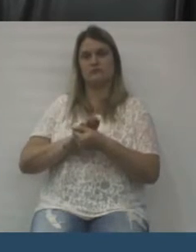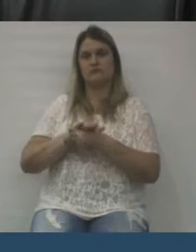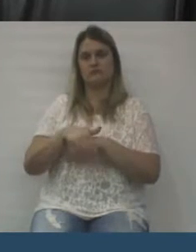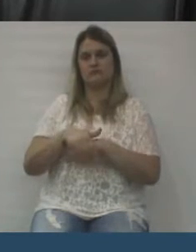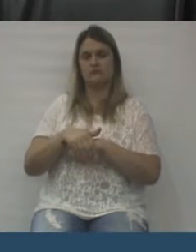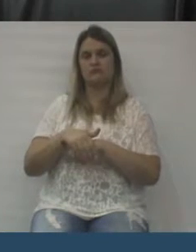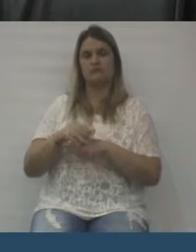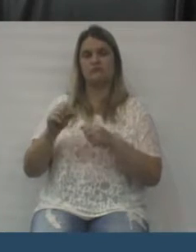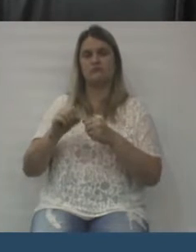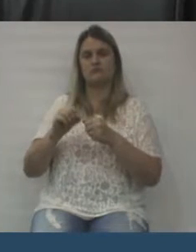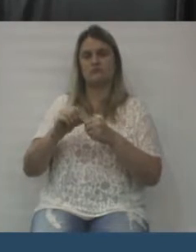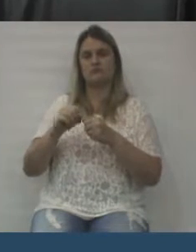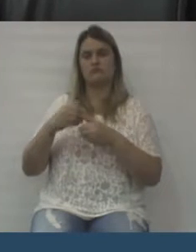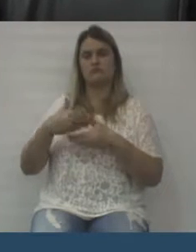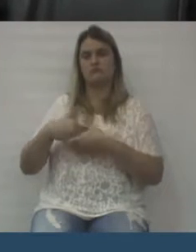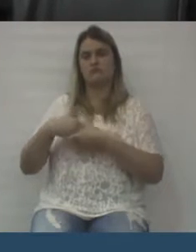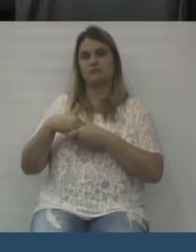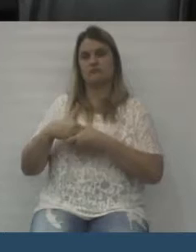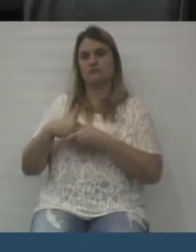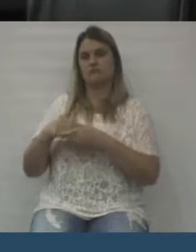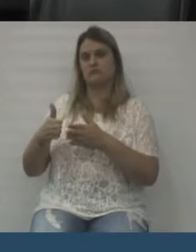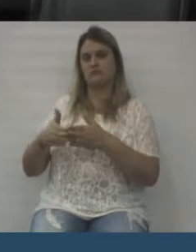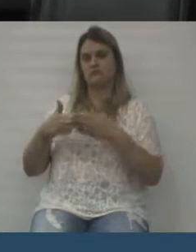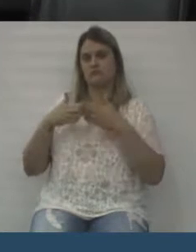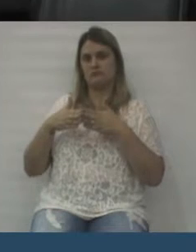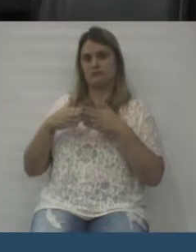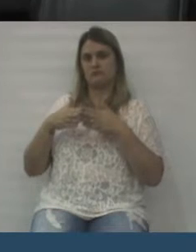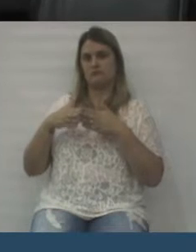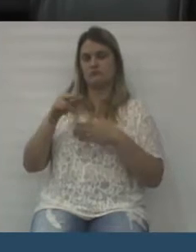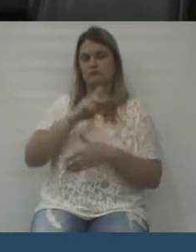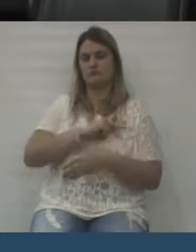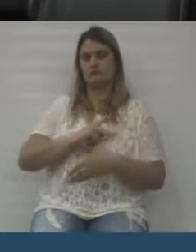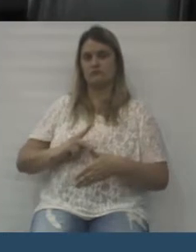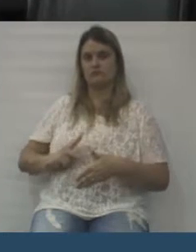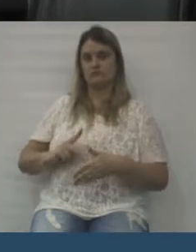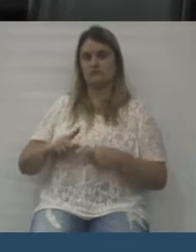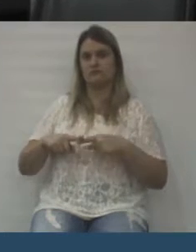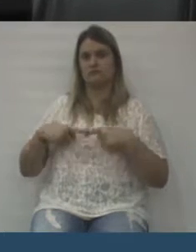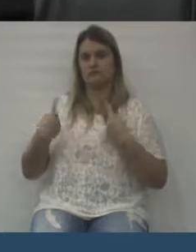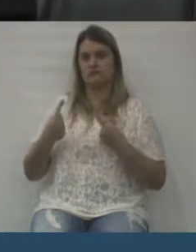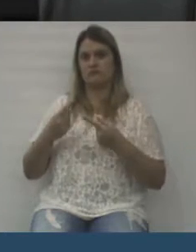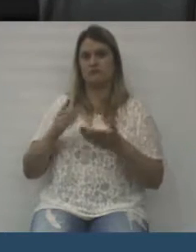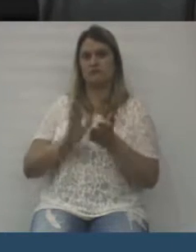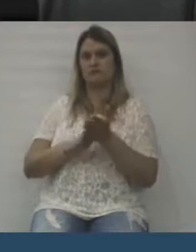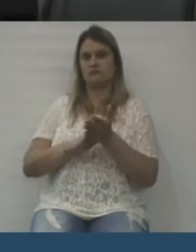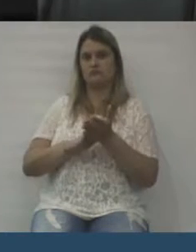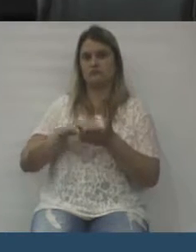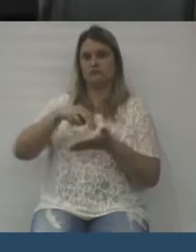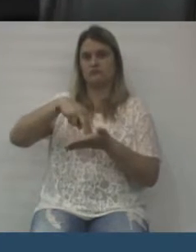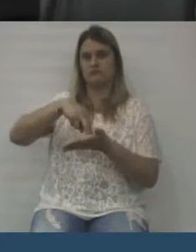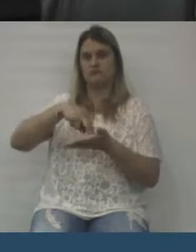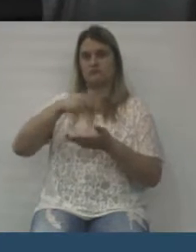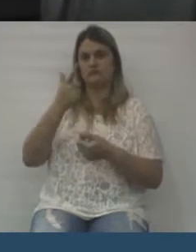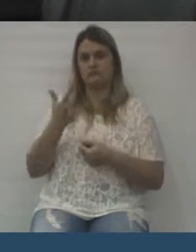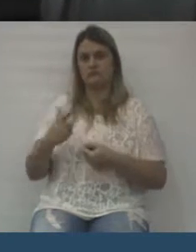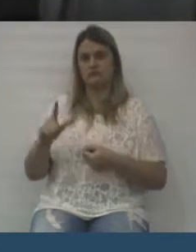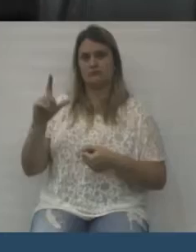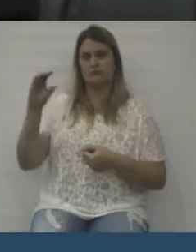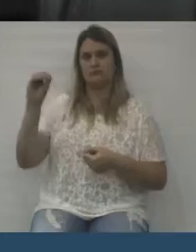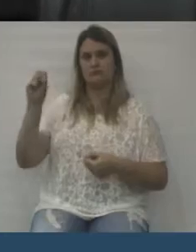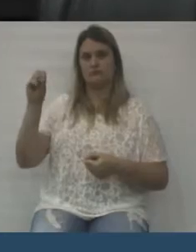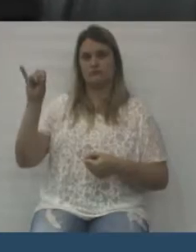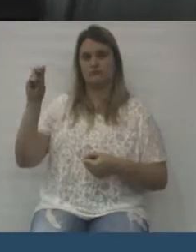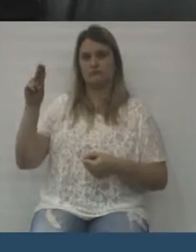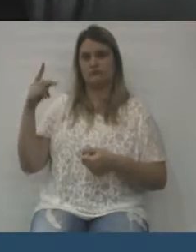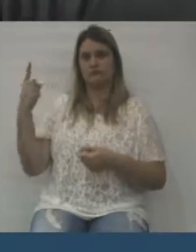noite e eu quero pedir licença, senhor presidente, para nós te aplaudir de pé, mais uma vez, Osni,